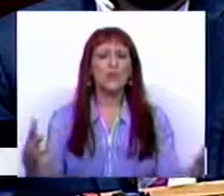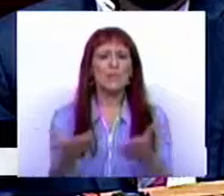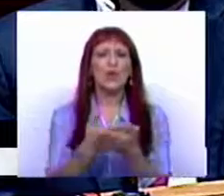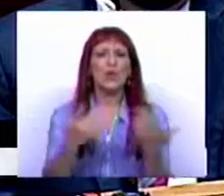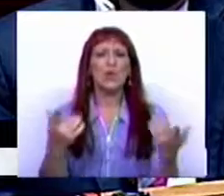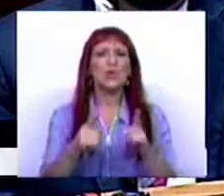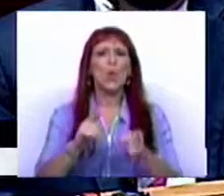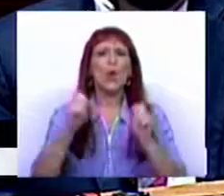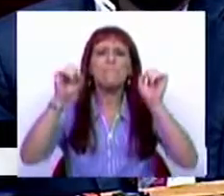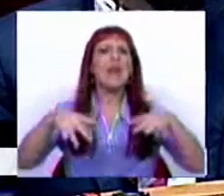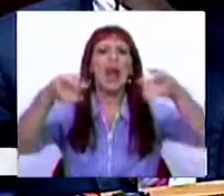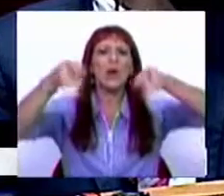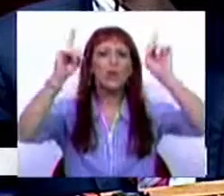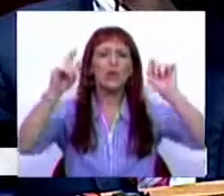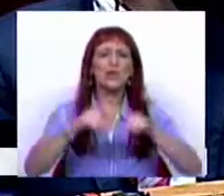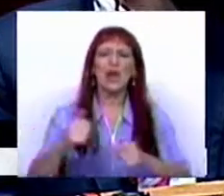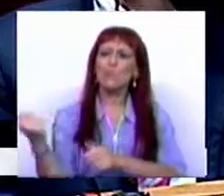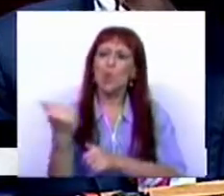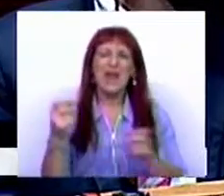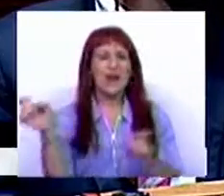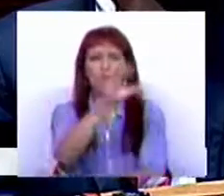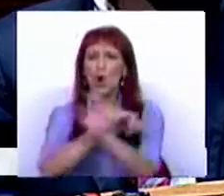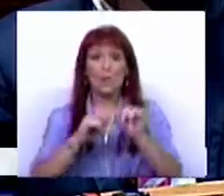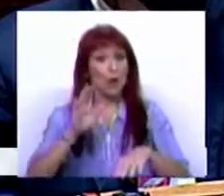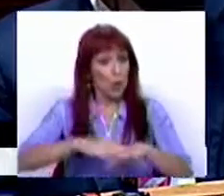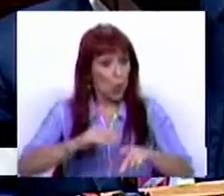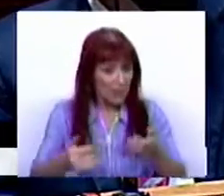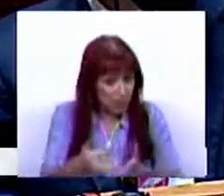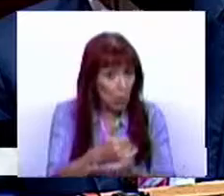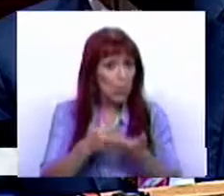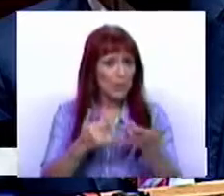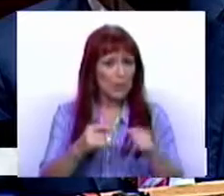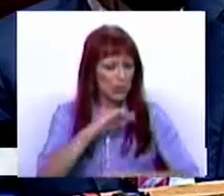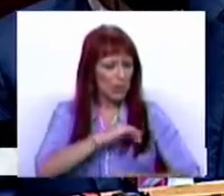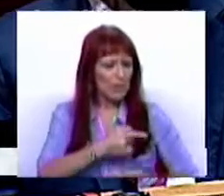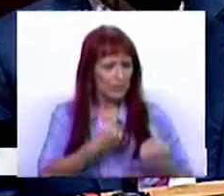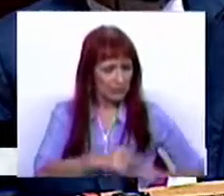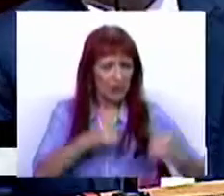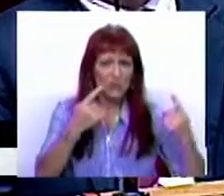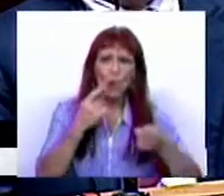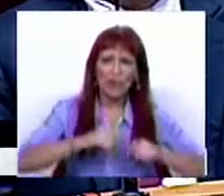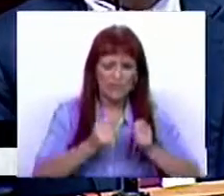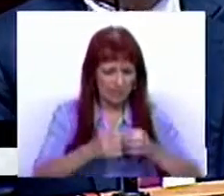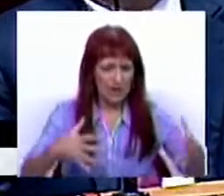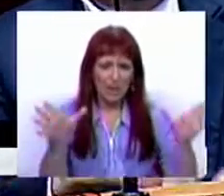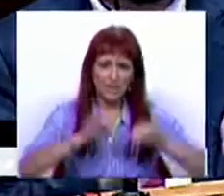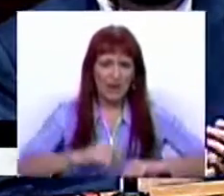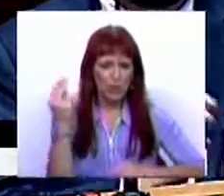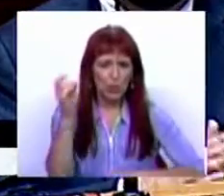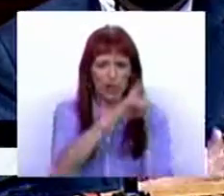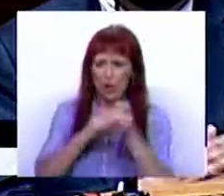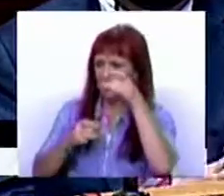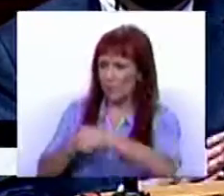económico não foi um milagre, nem uma boleia da Europa, foi graças à recuperação do rendimento, que voltámos a crescer mais que a União